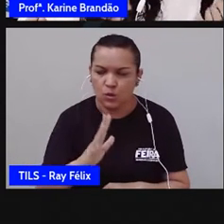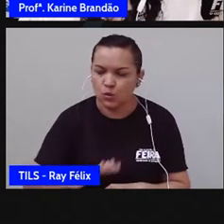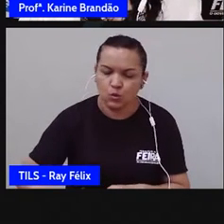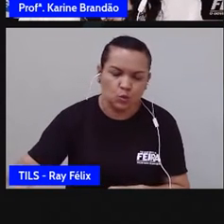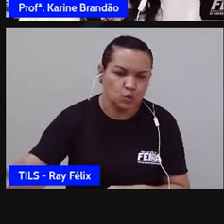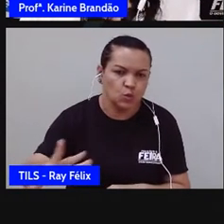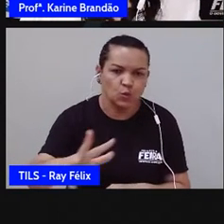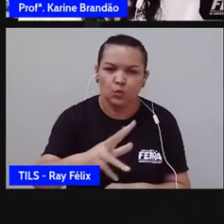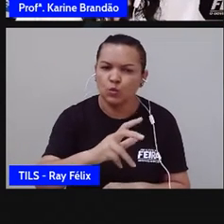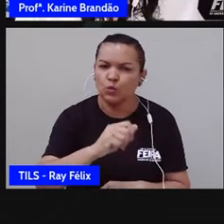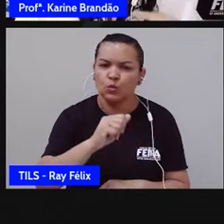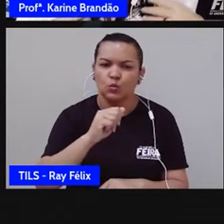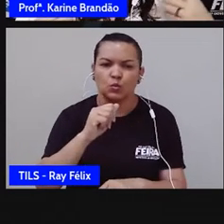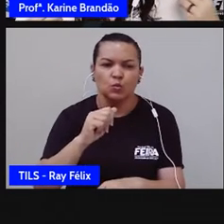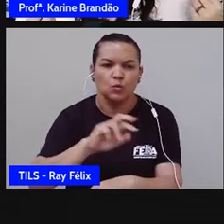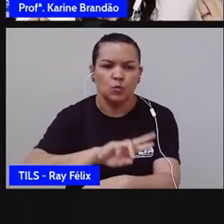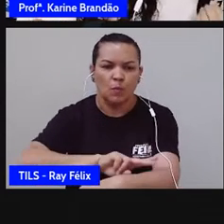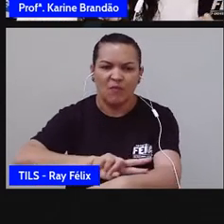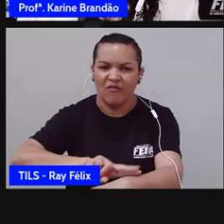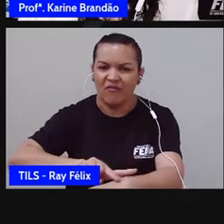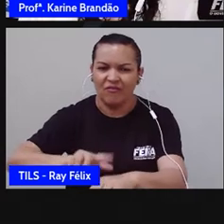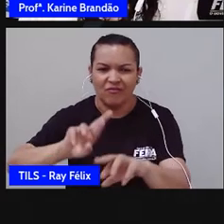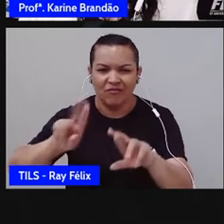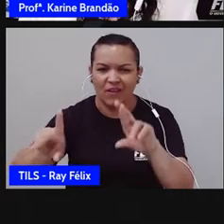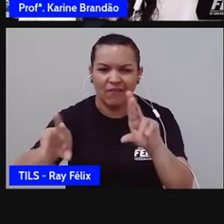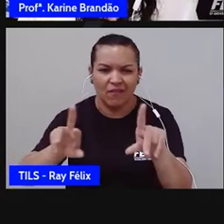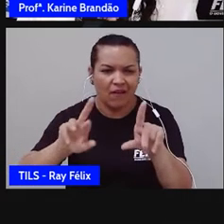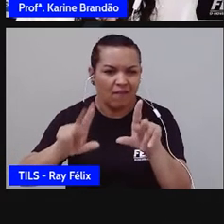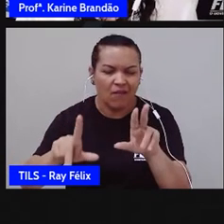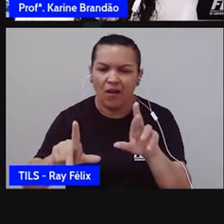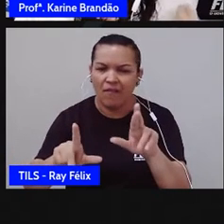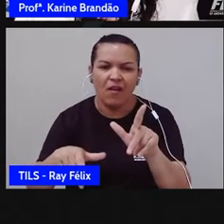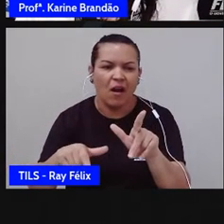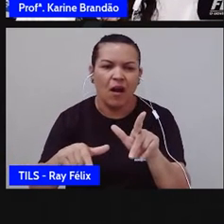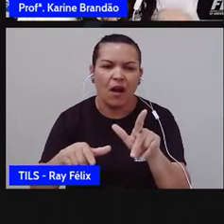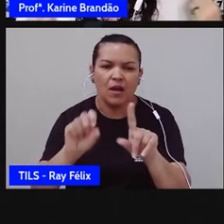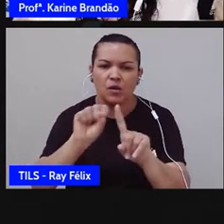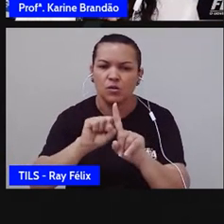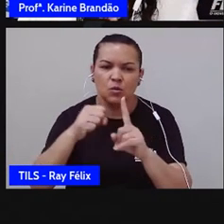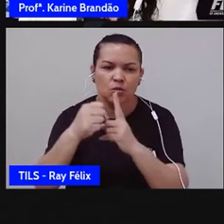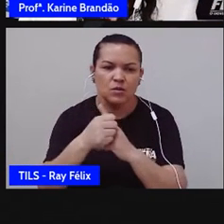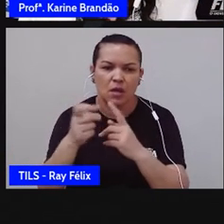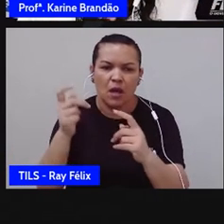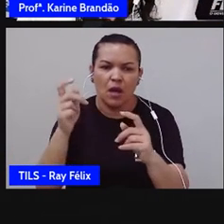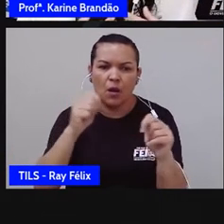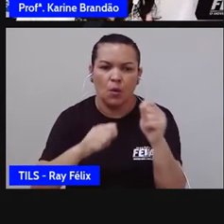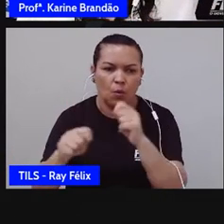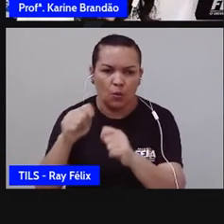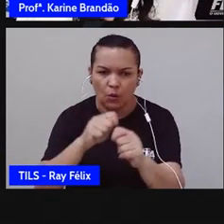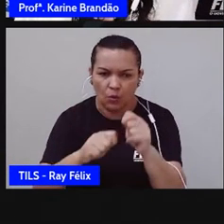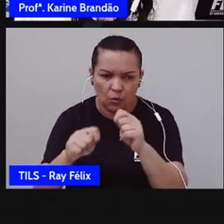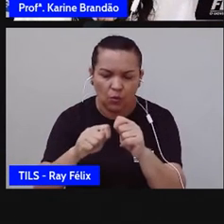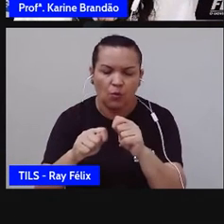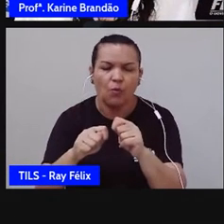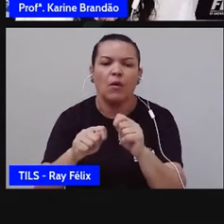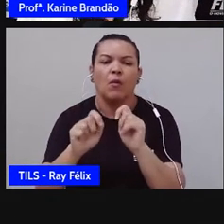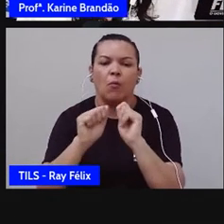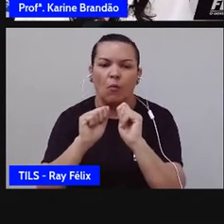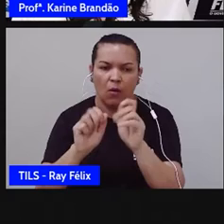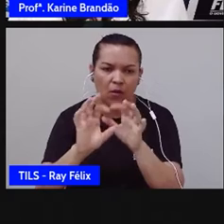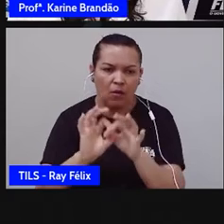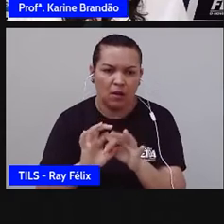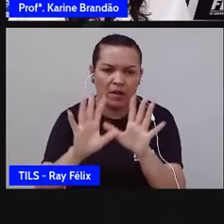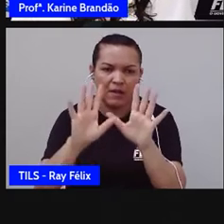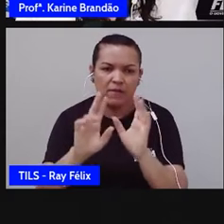cor de pele, de qualquer questão social, econômica, tem acesso. Ele é